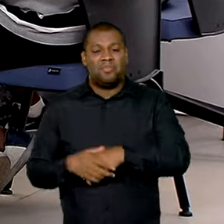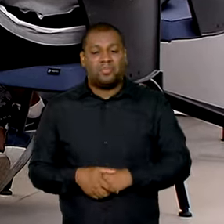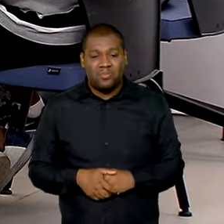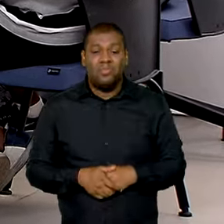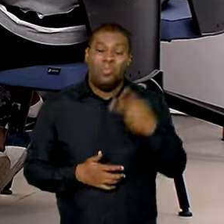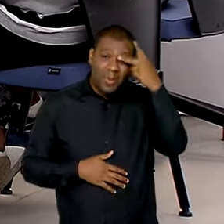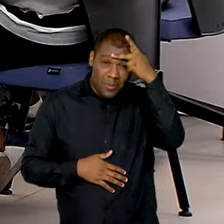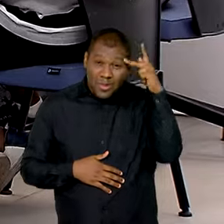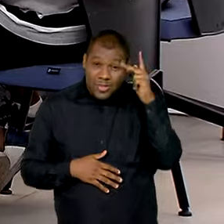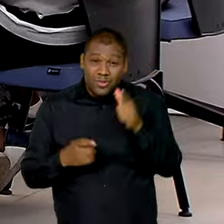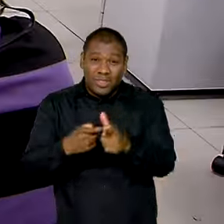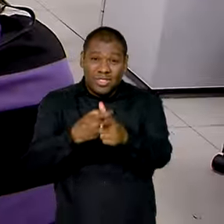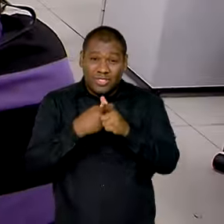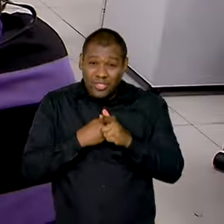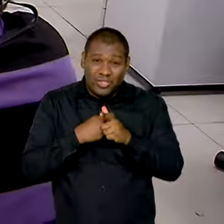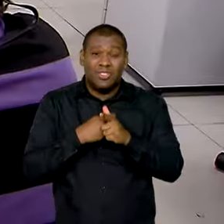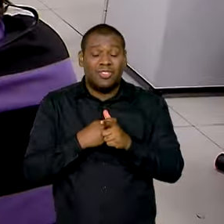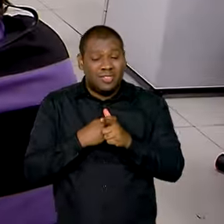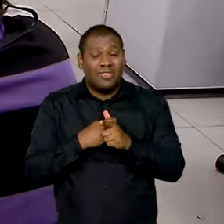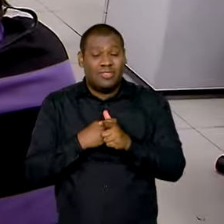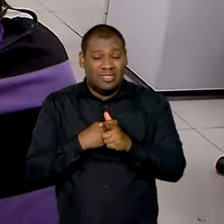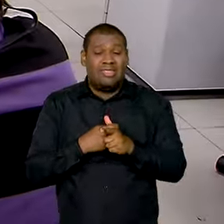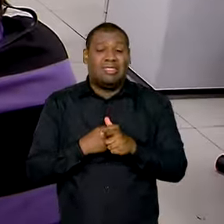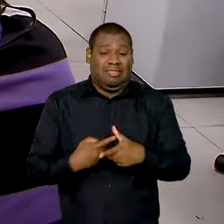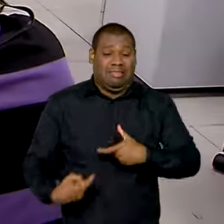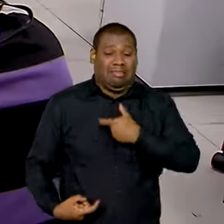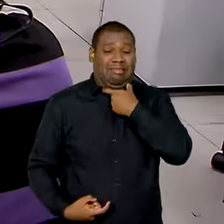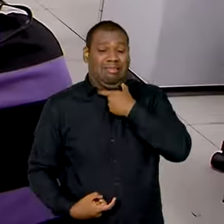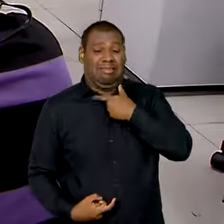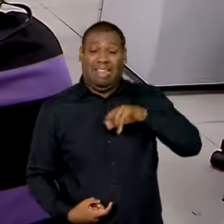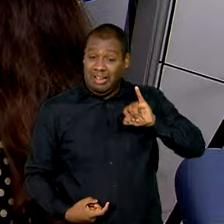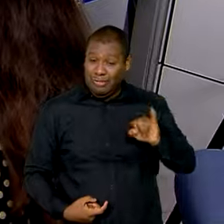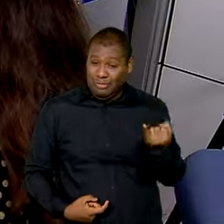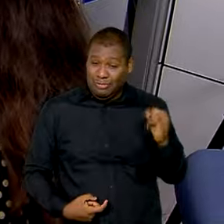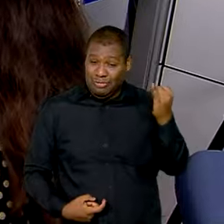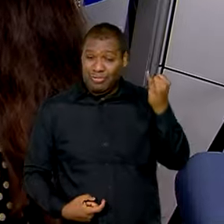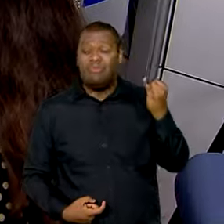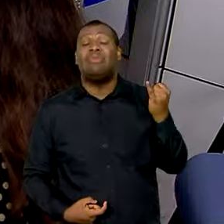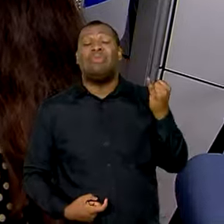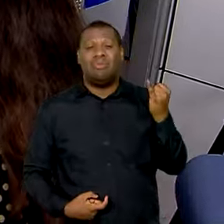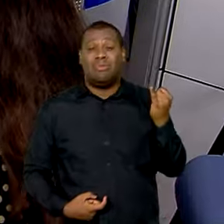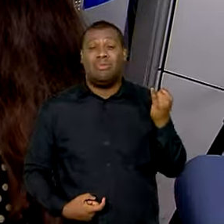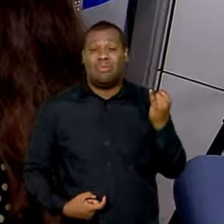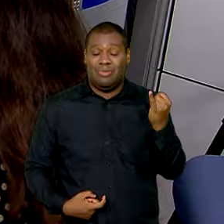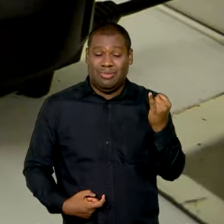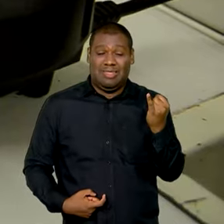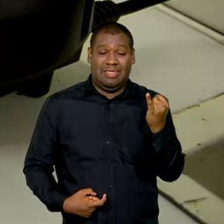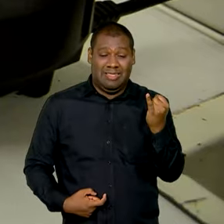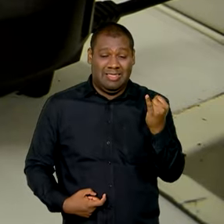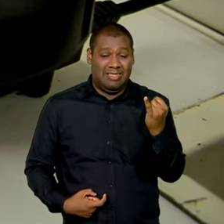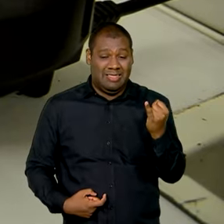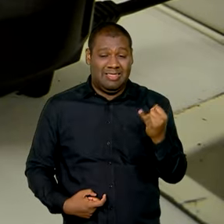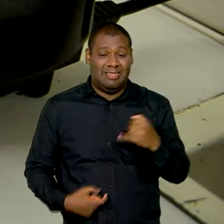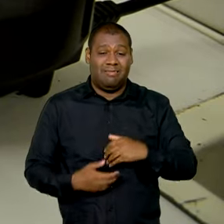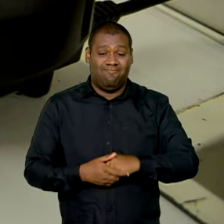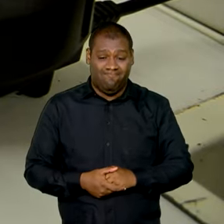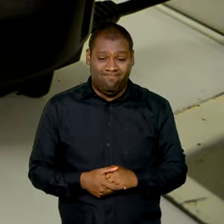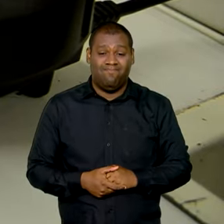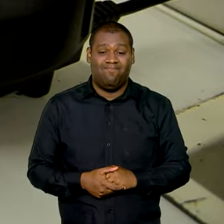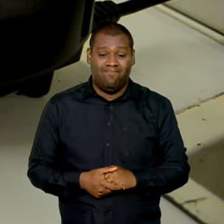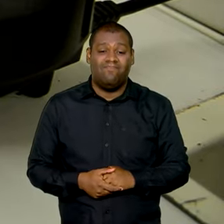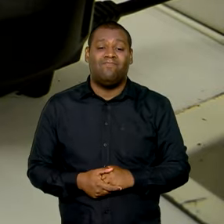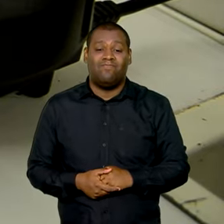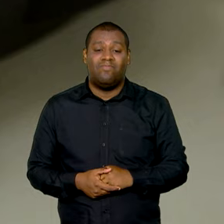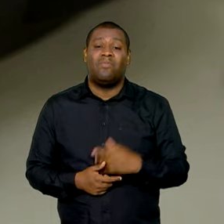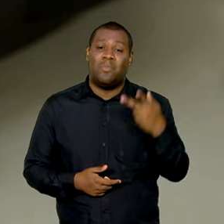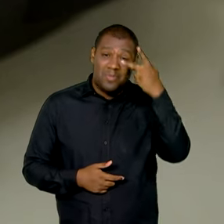Dívidas acumuladas durante vários meses, muitas vezes com juros exorbitantes que se tornam uma bola de neve. Esse é um cenário comum